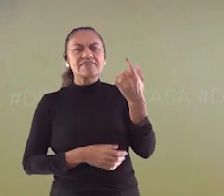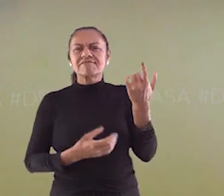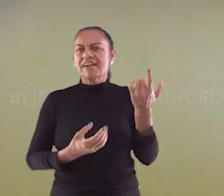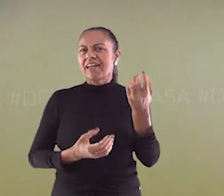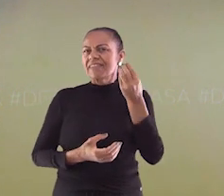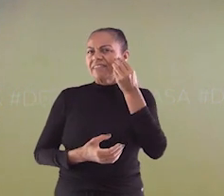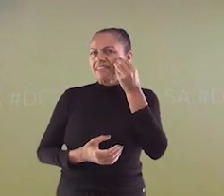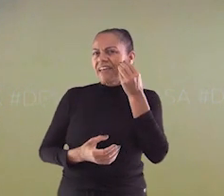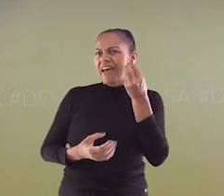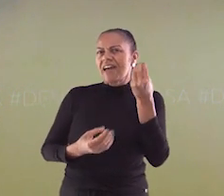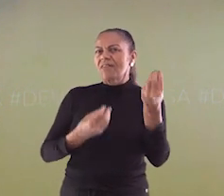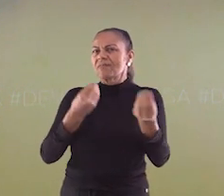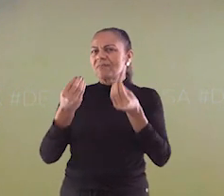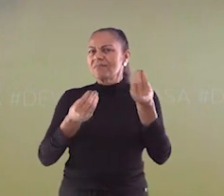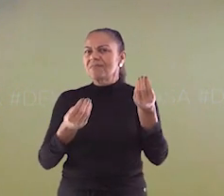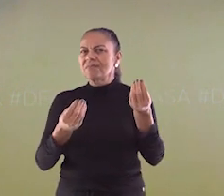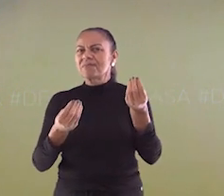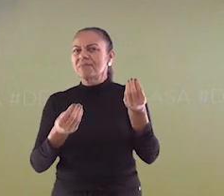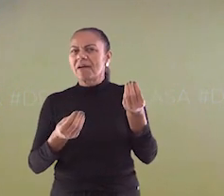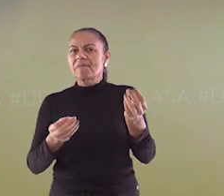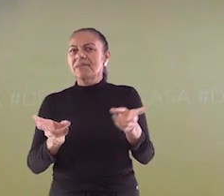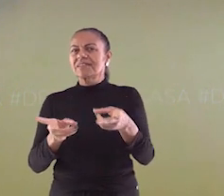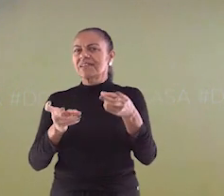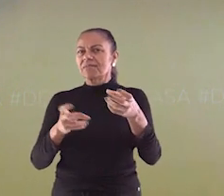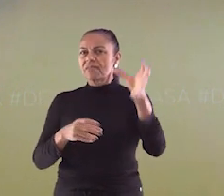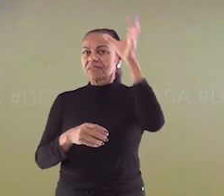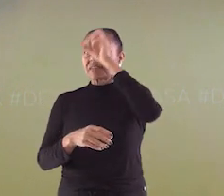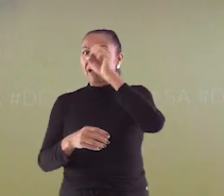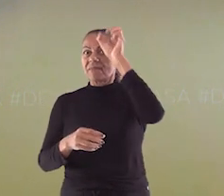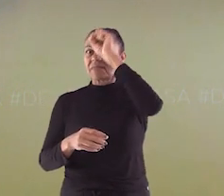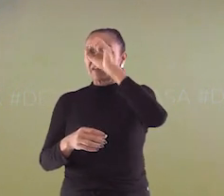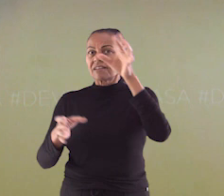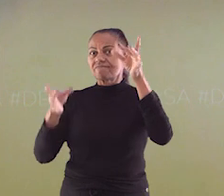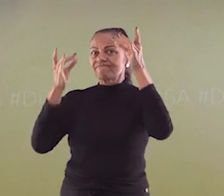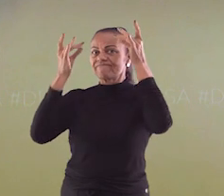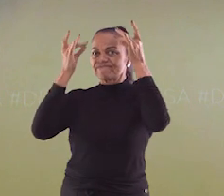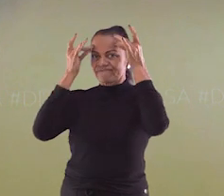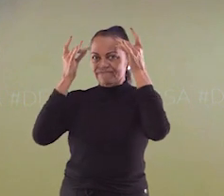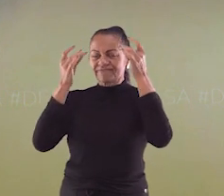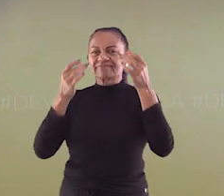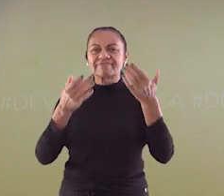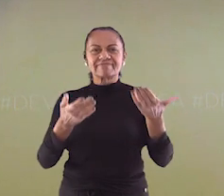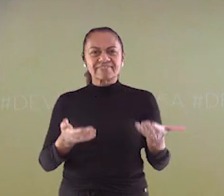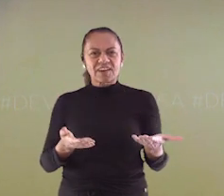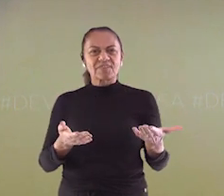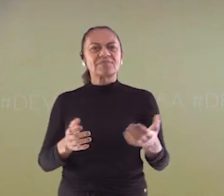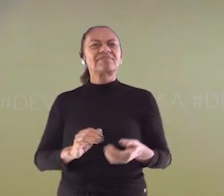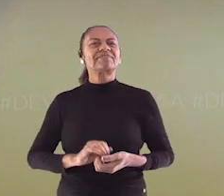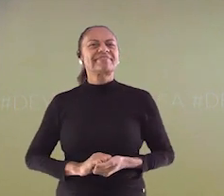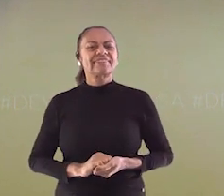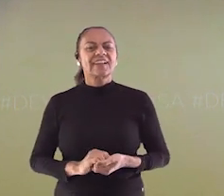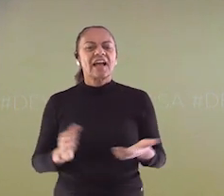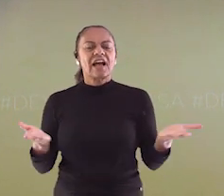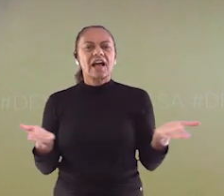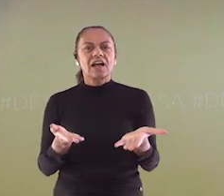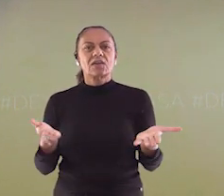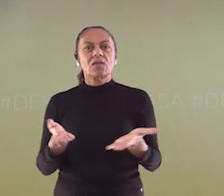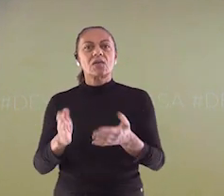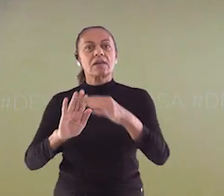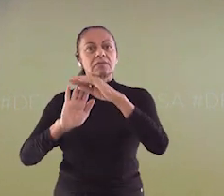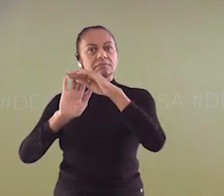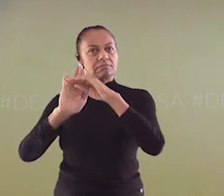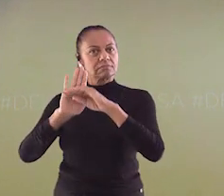ética ambiental, que tal testar seus conhecimentos acerca do assunto? Pegue seu material que vamos